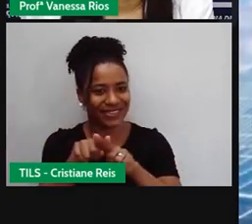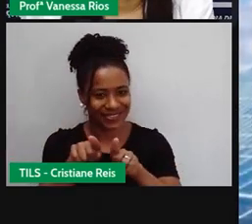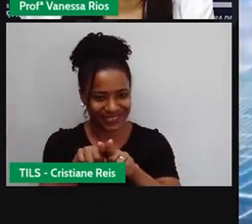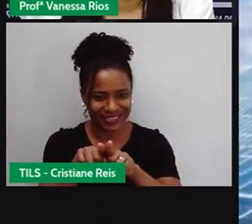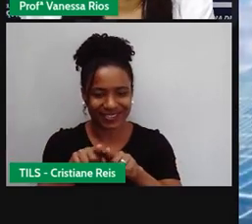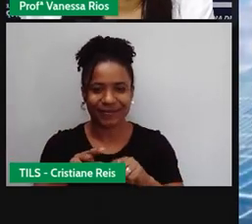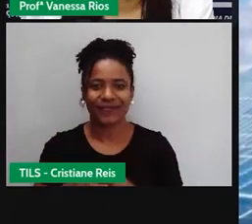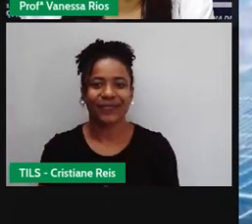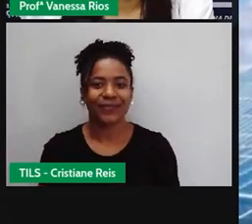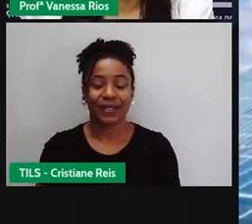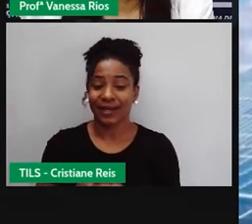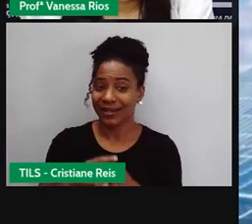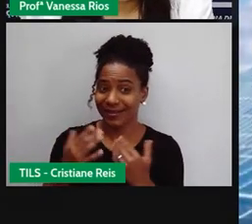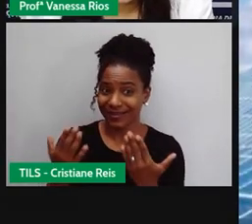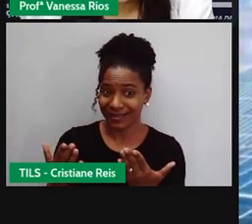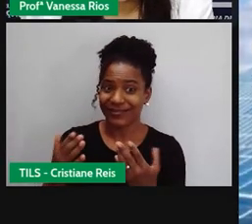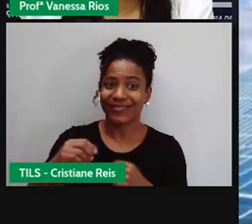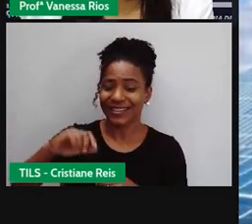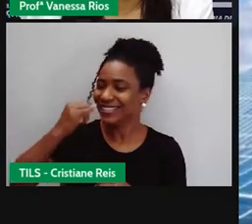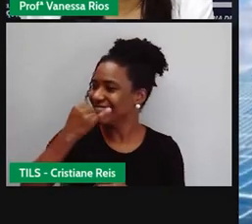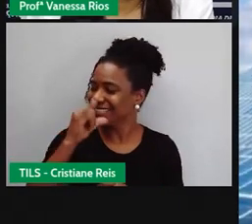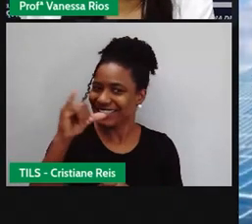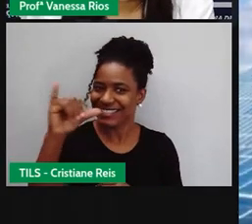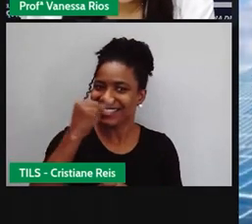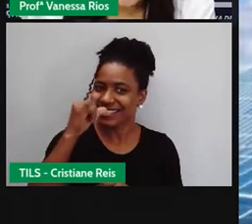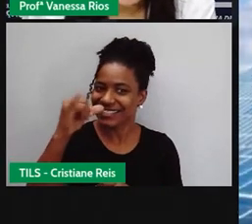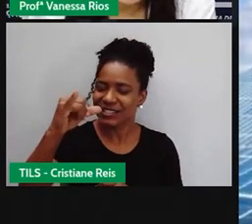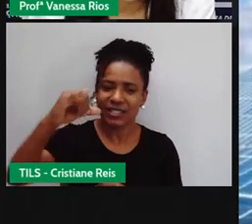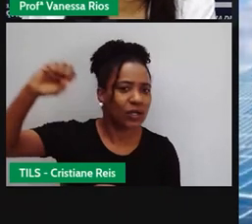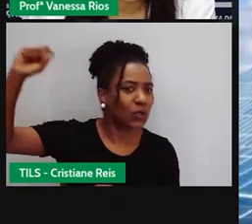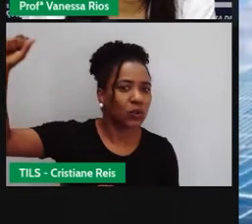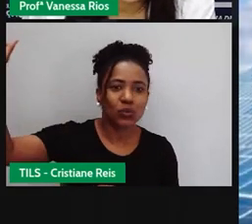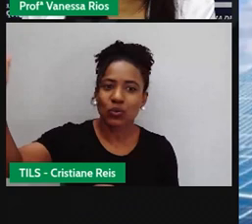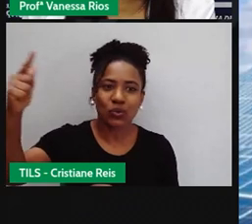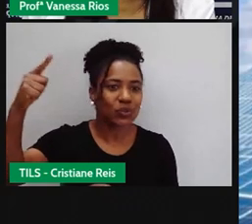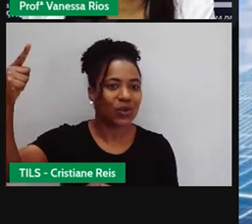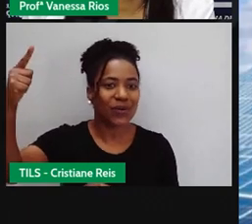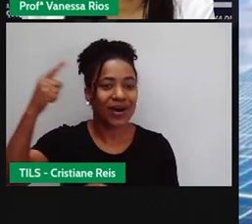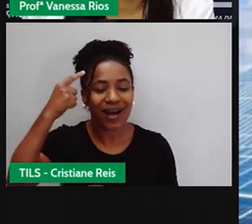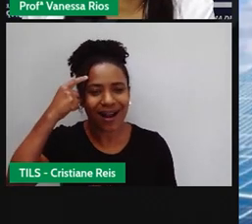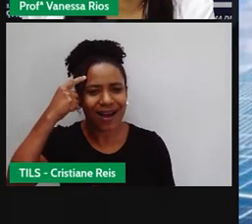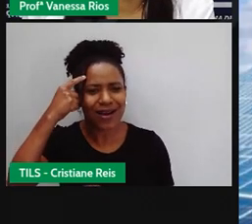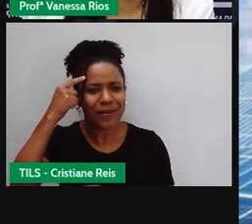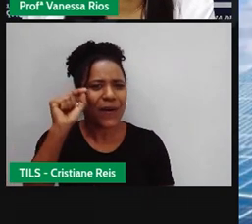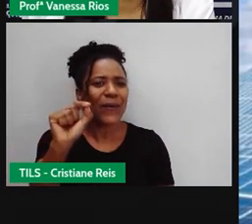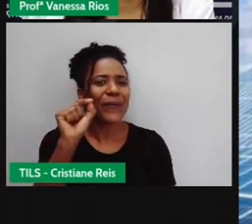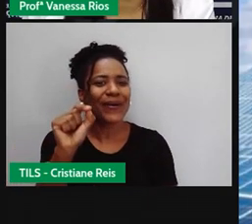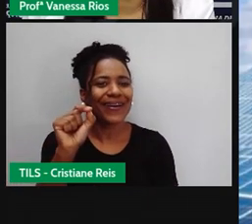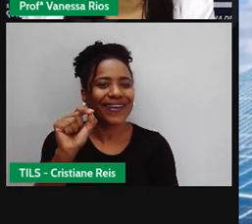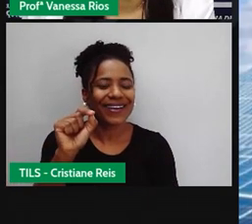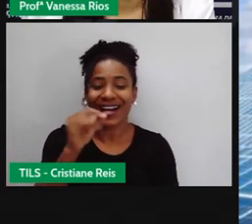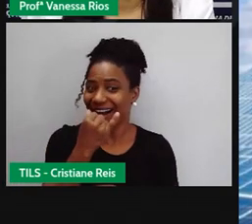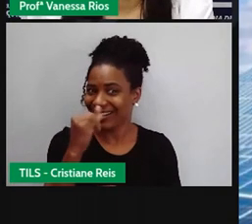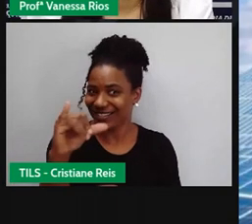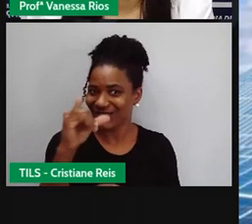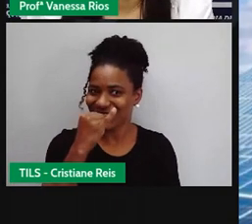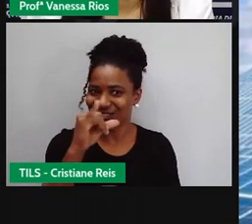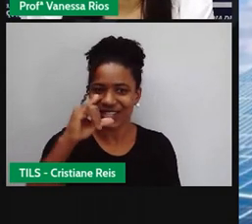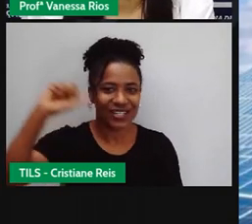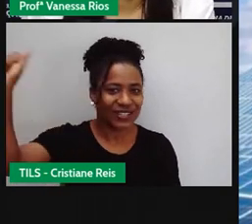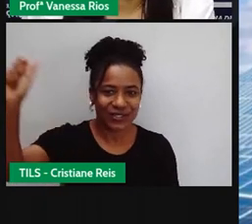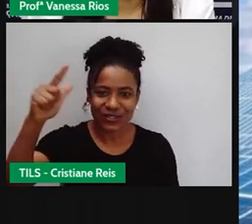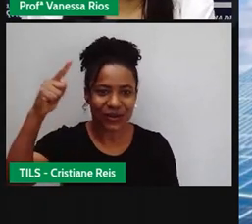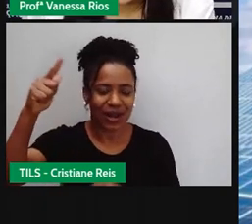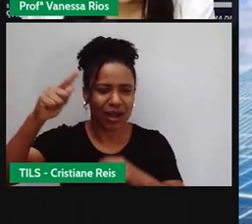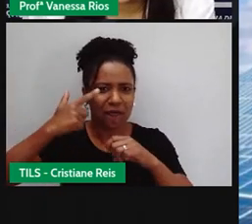Aí, por falar em energia, né? Gerada pelo sol, a gente lembra aí de energia solar. Já viram